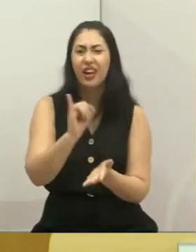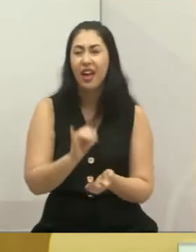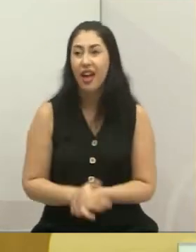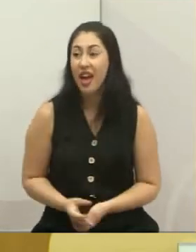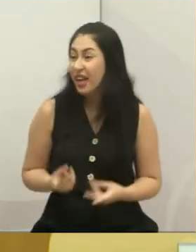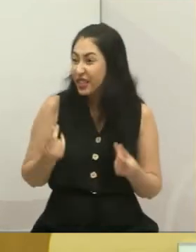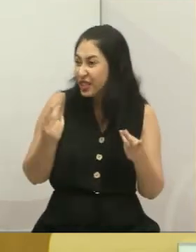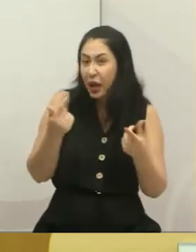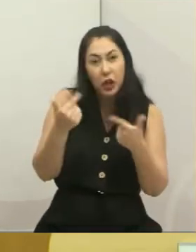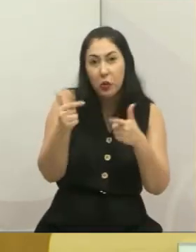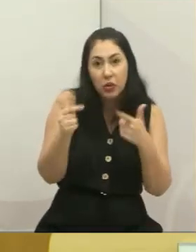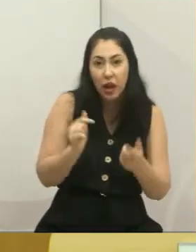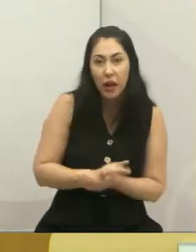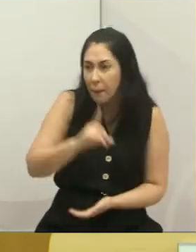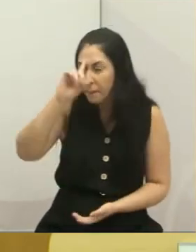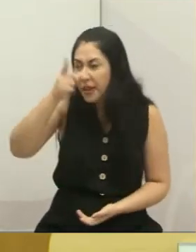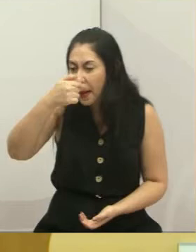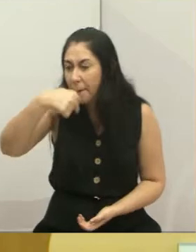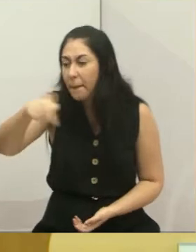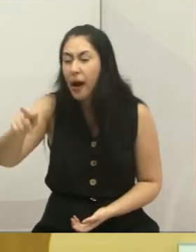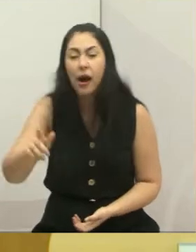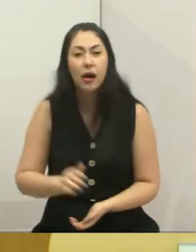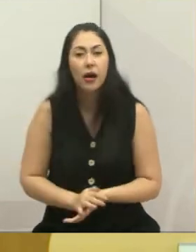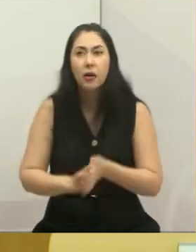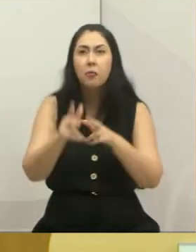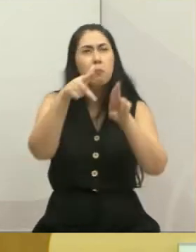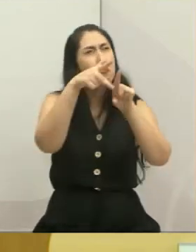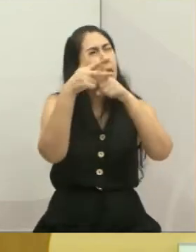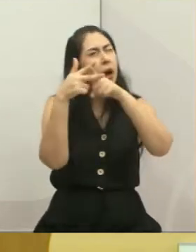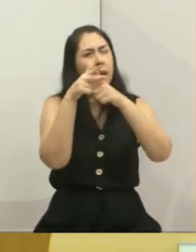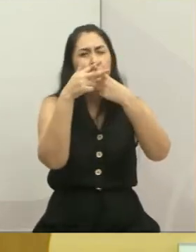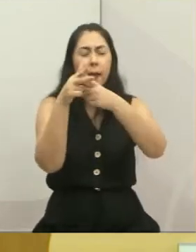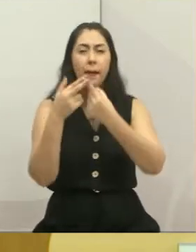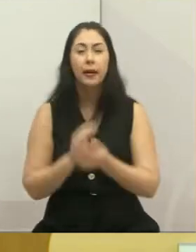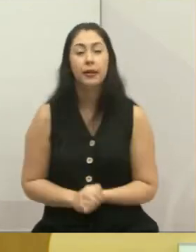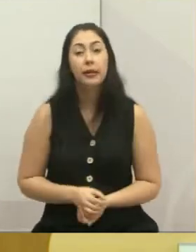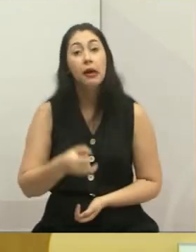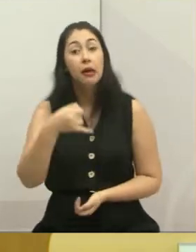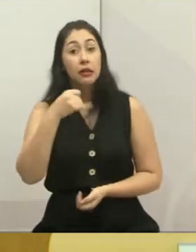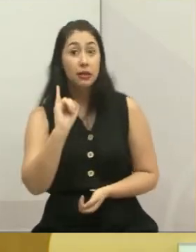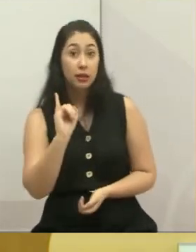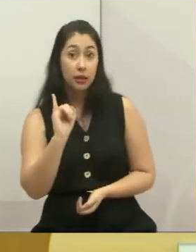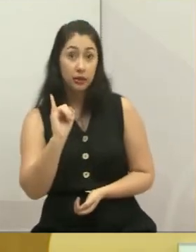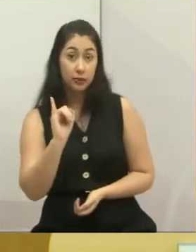para mandar um eletricista fazer? Se vocês cobram